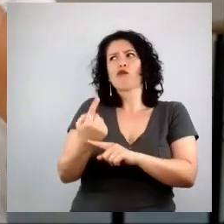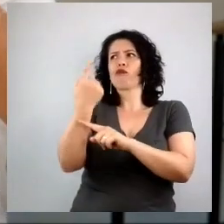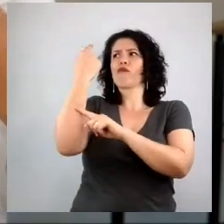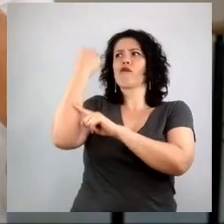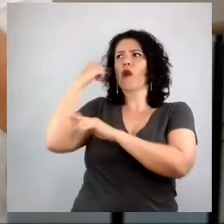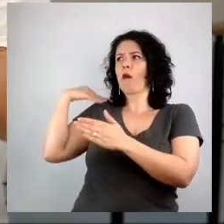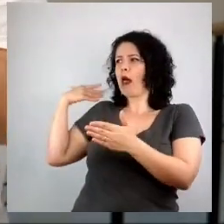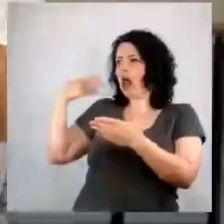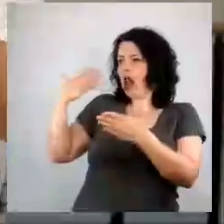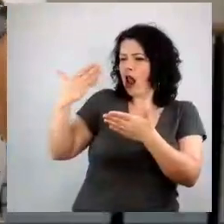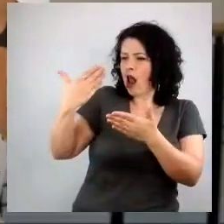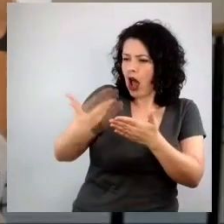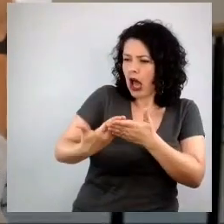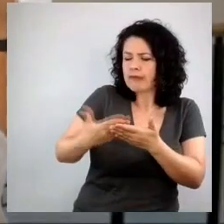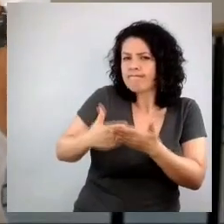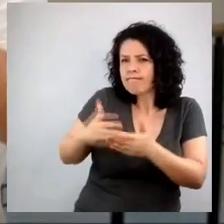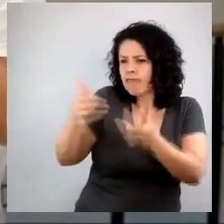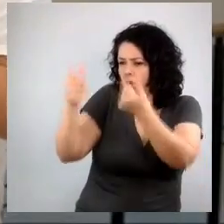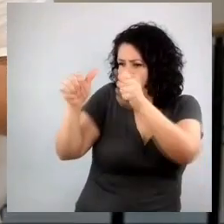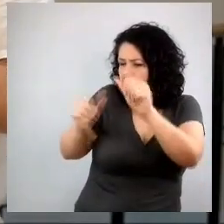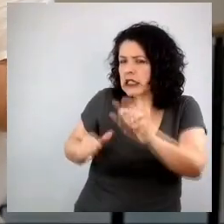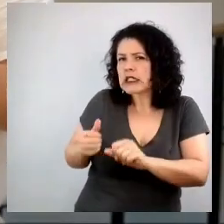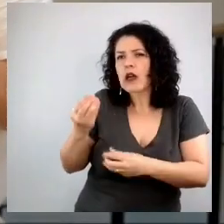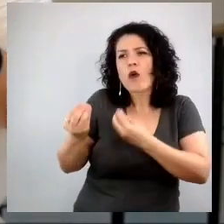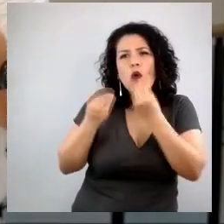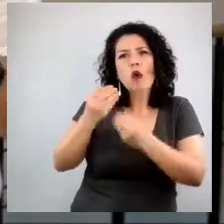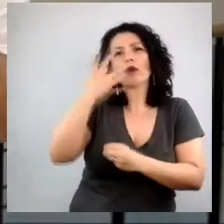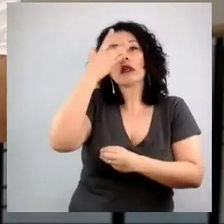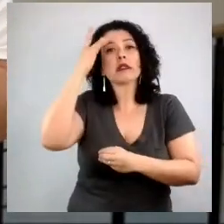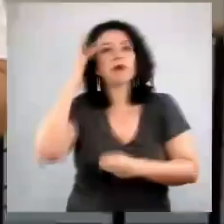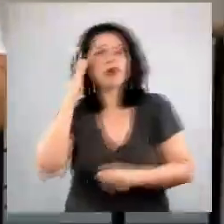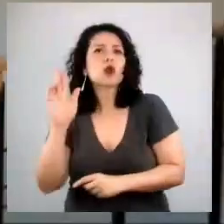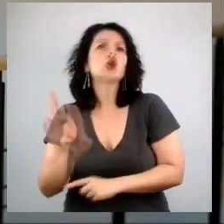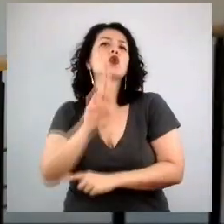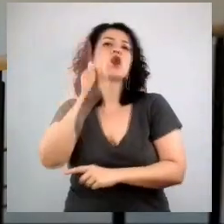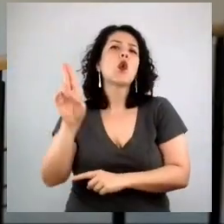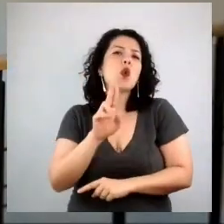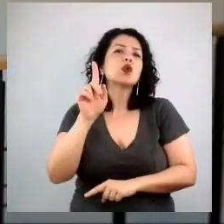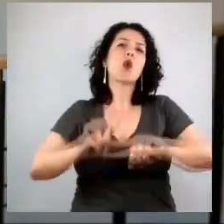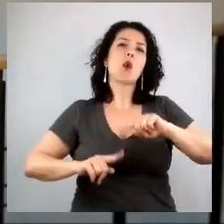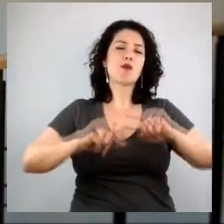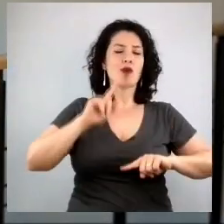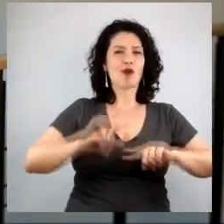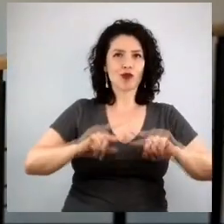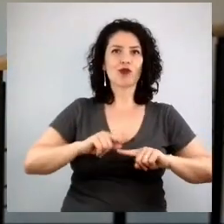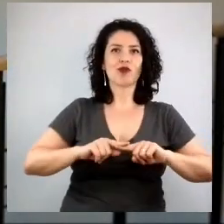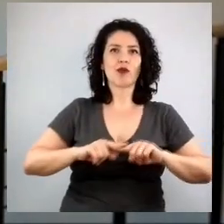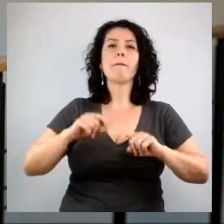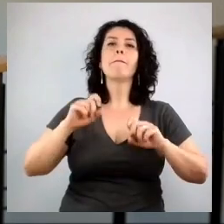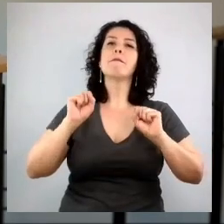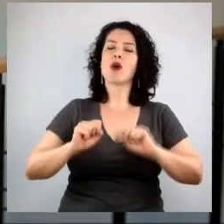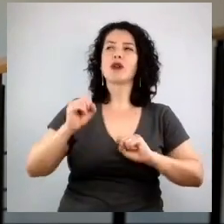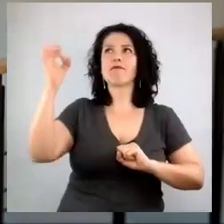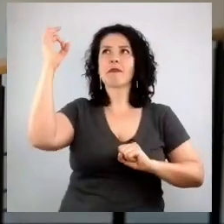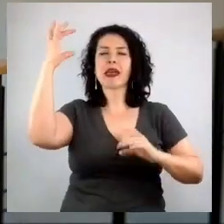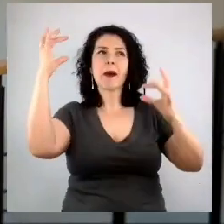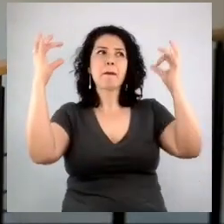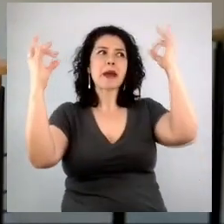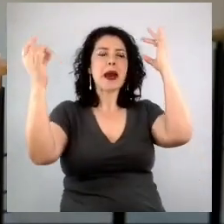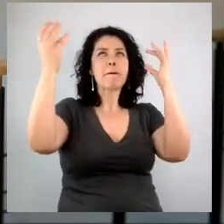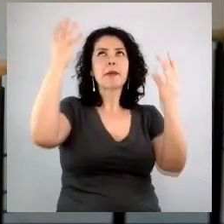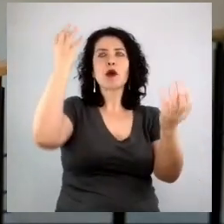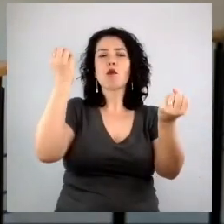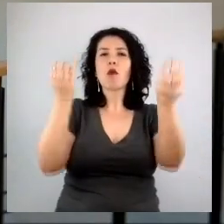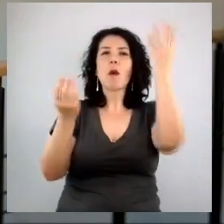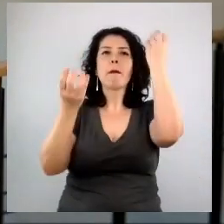analisar, enfim, o que as pessoas vêm fazendo sobre o seu produto, de sua categoria, em geral, traz insights muito verdadeiros e que